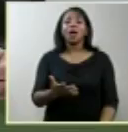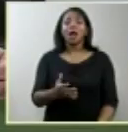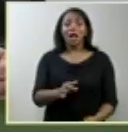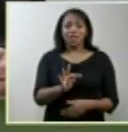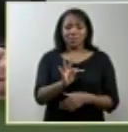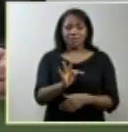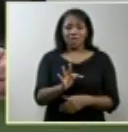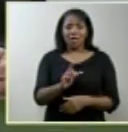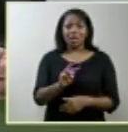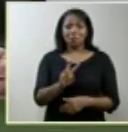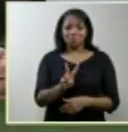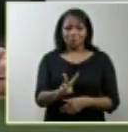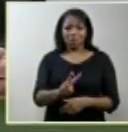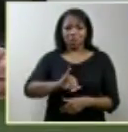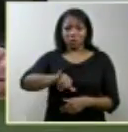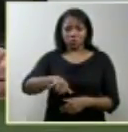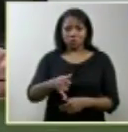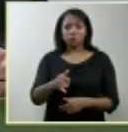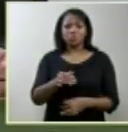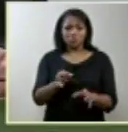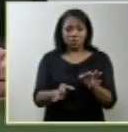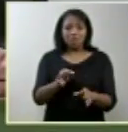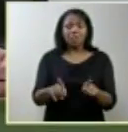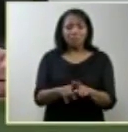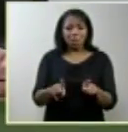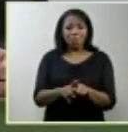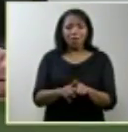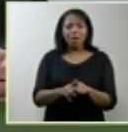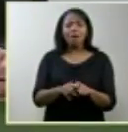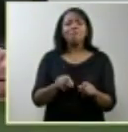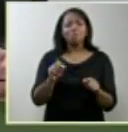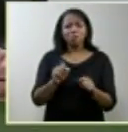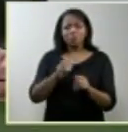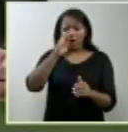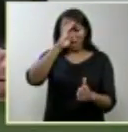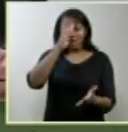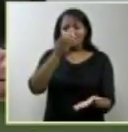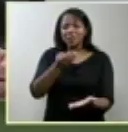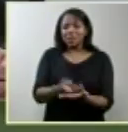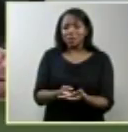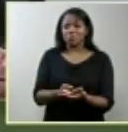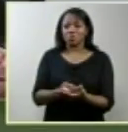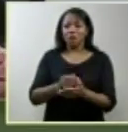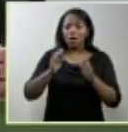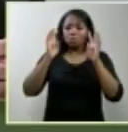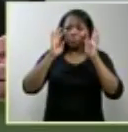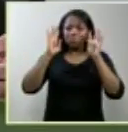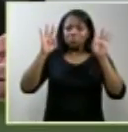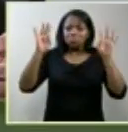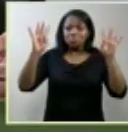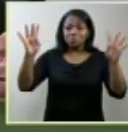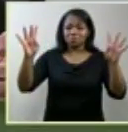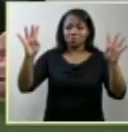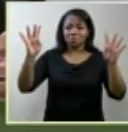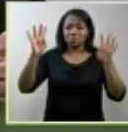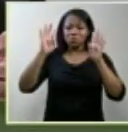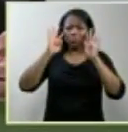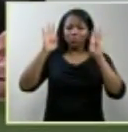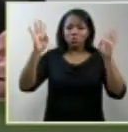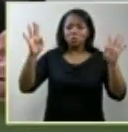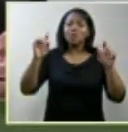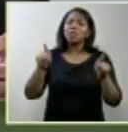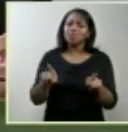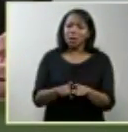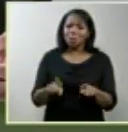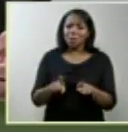isso nos faz acreditar nos sonhos nos faz acreditar